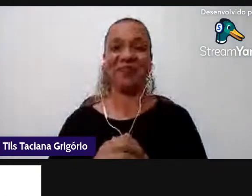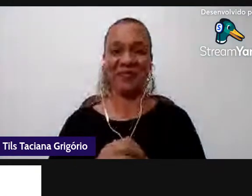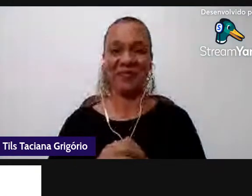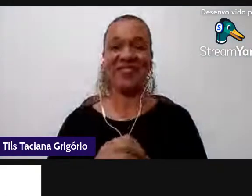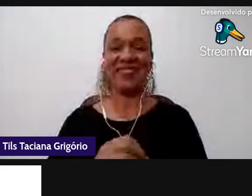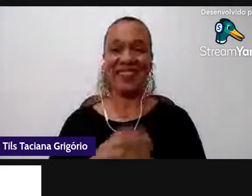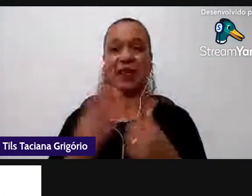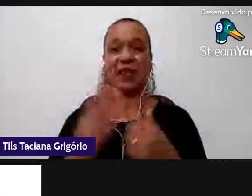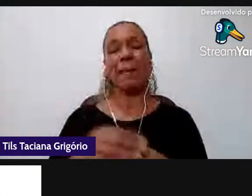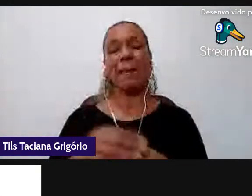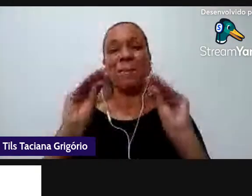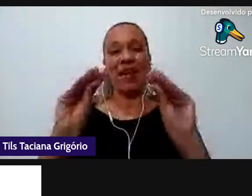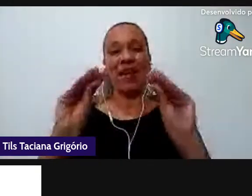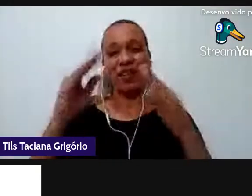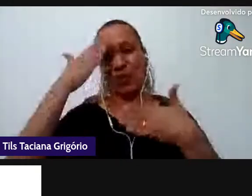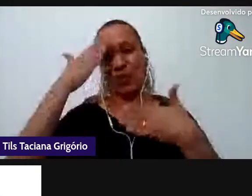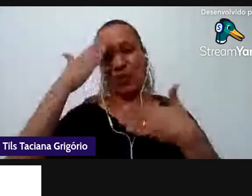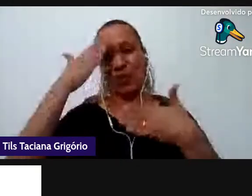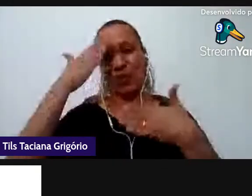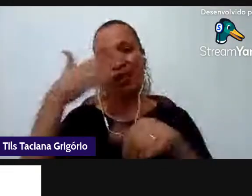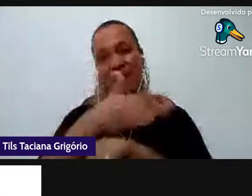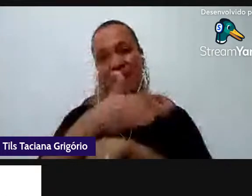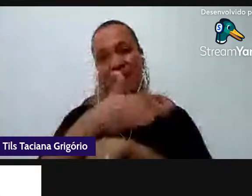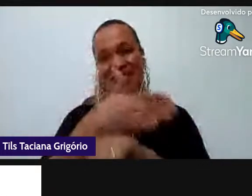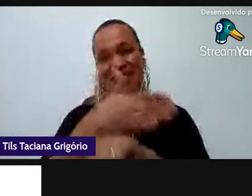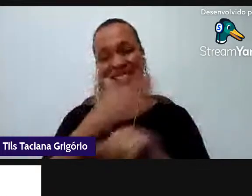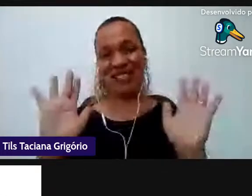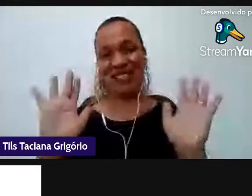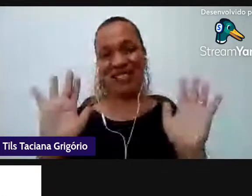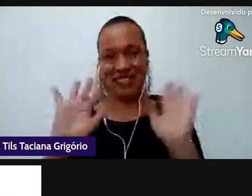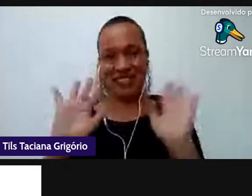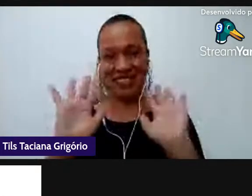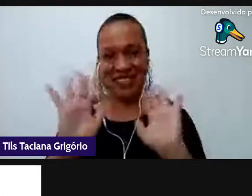participação até a próxima lá Obrigada.